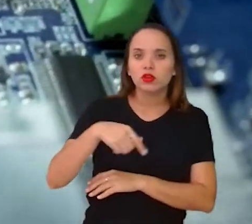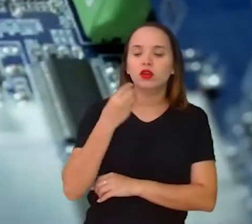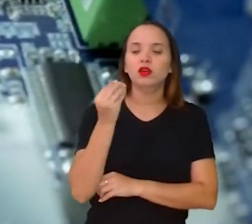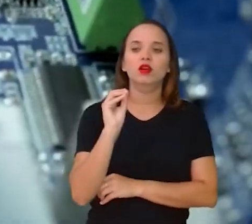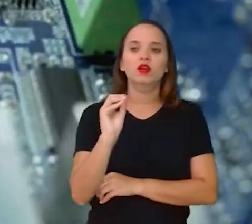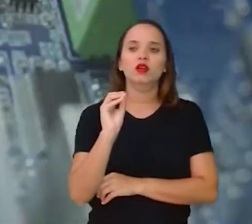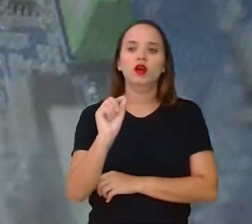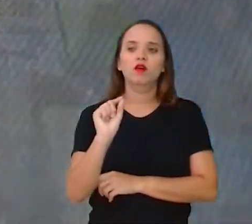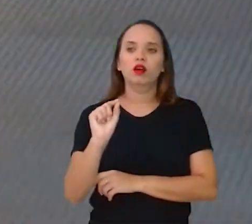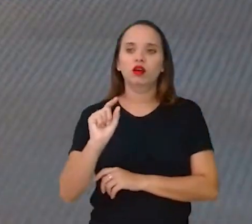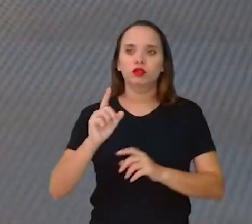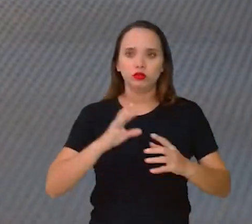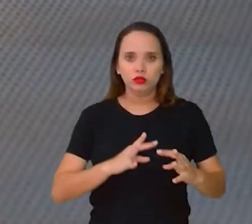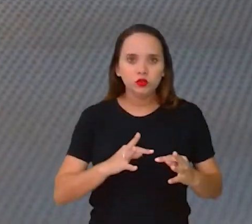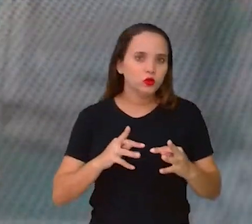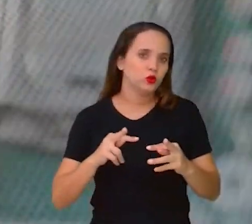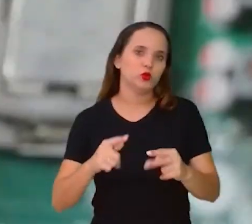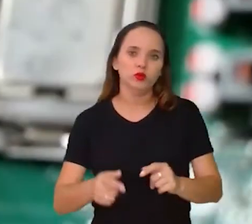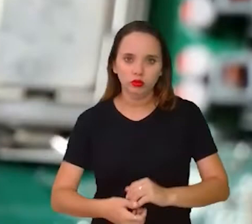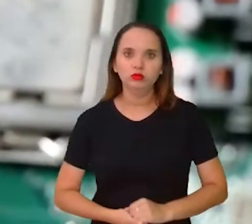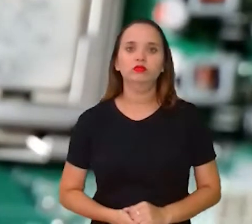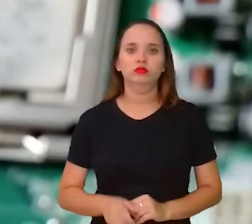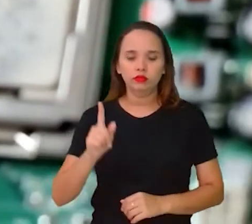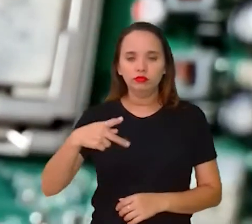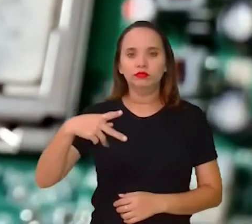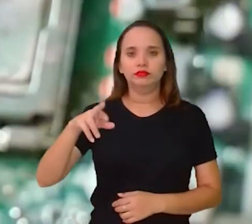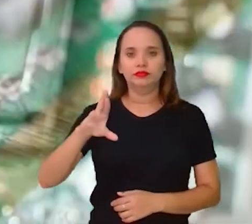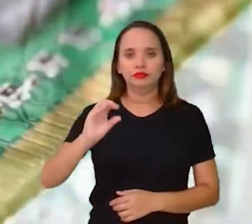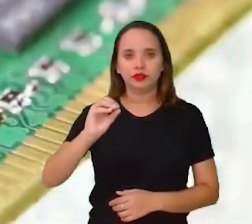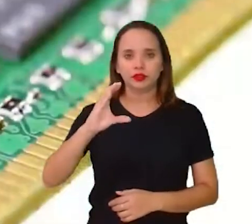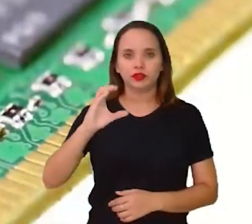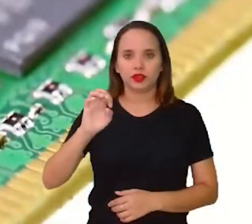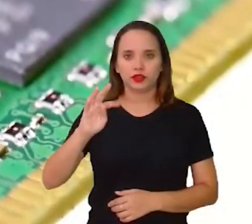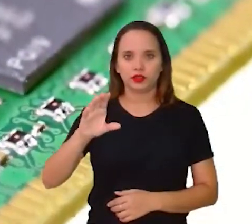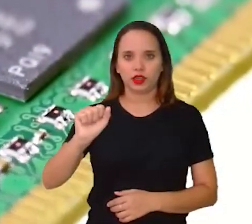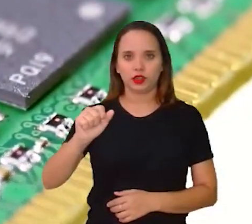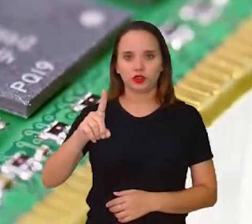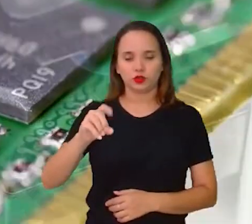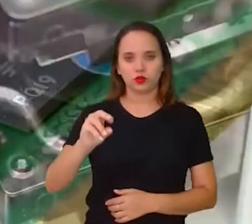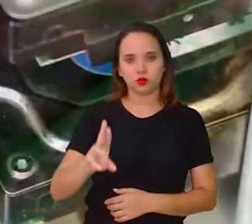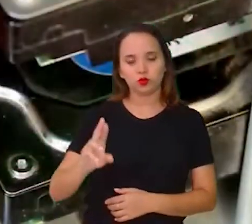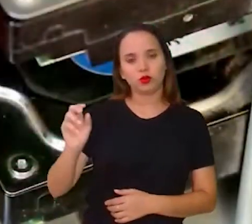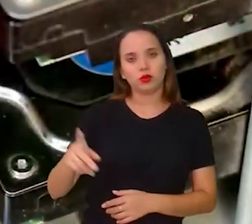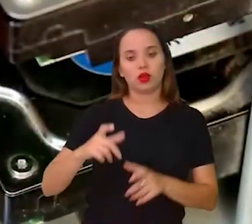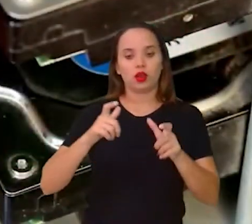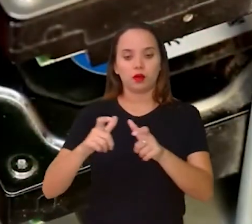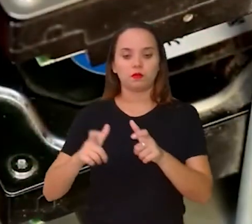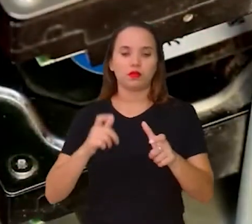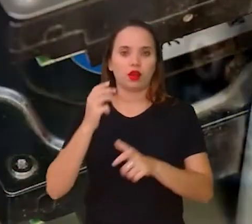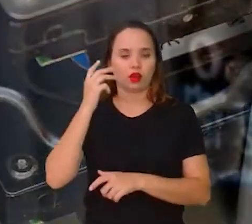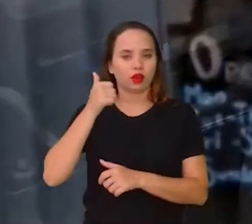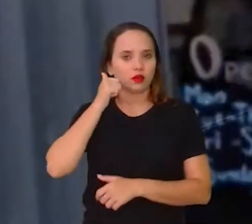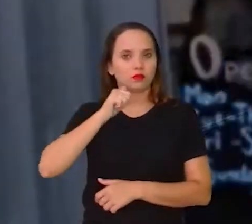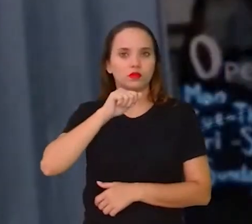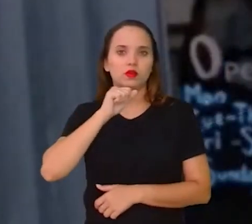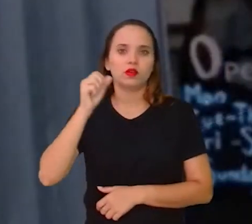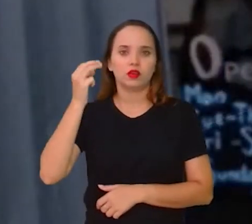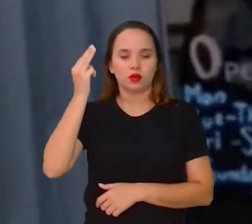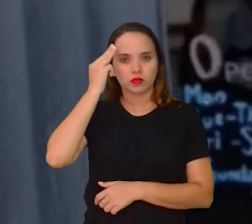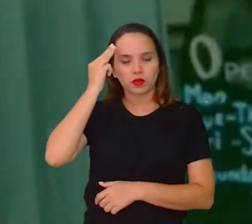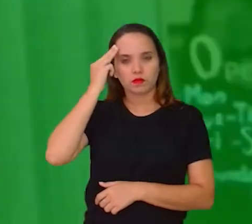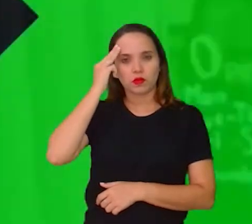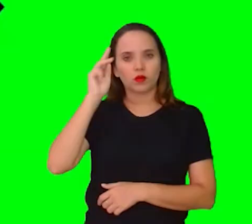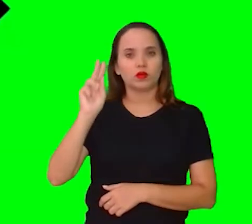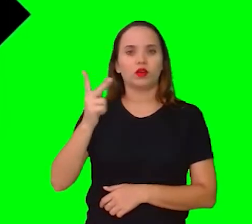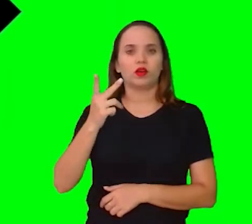dispositivos em geral, como processador, placa-mãe, memória RAM, unidade de armazenamento, bem